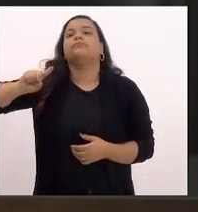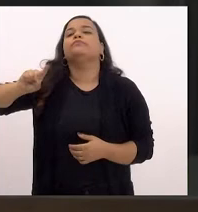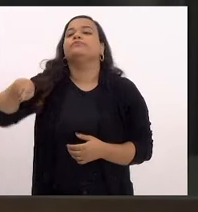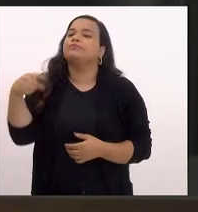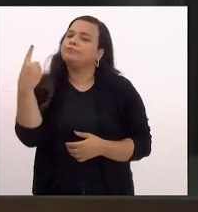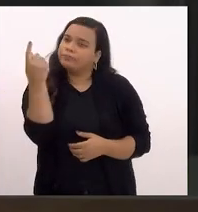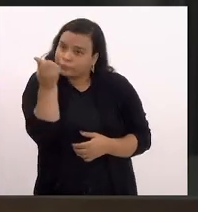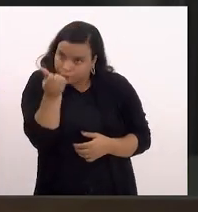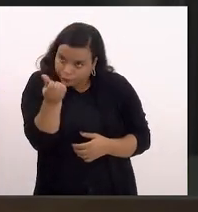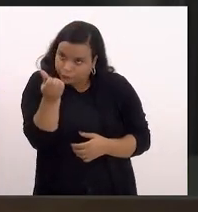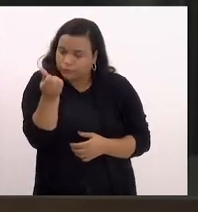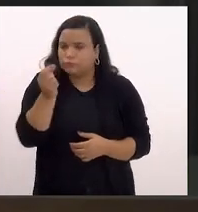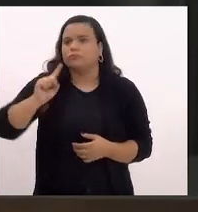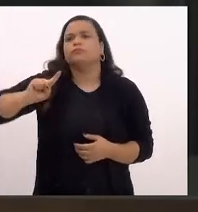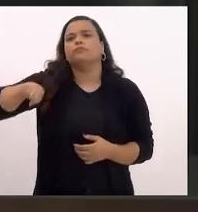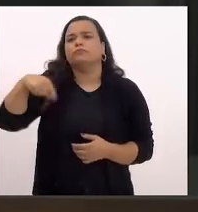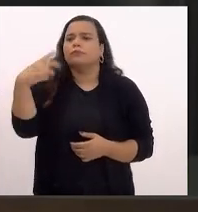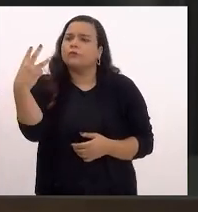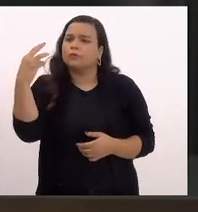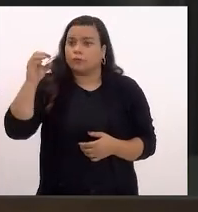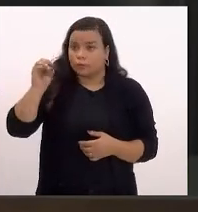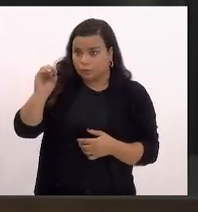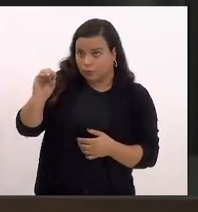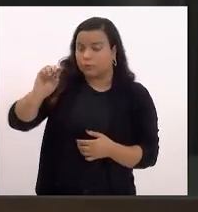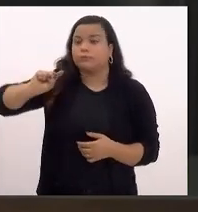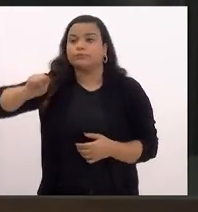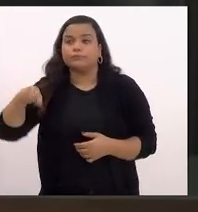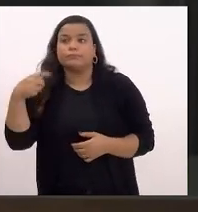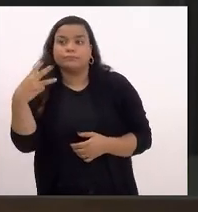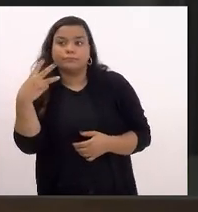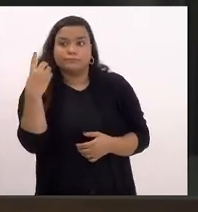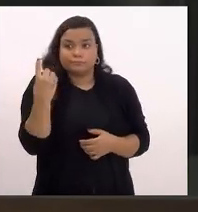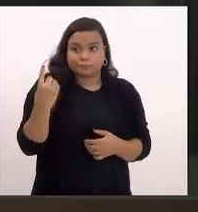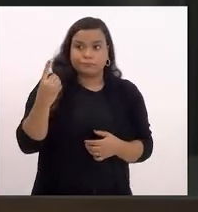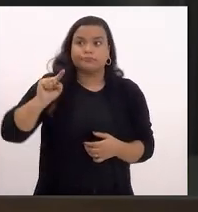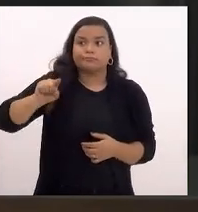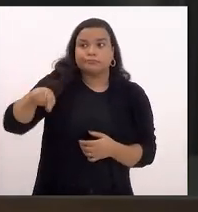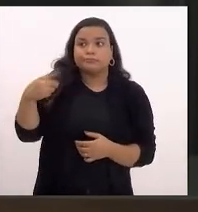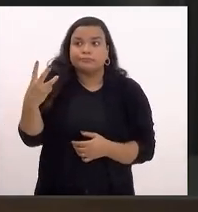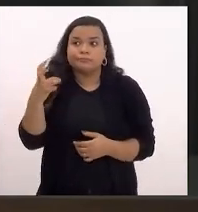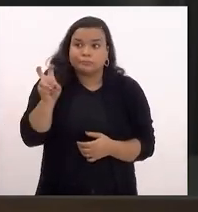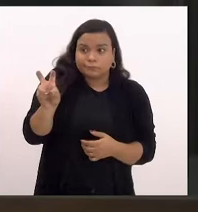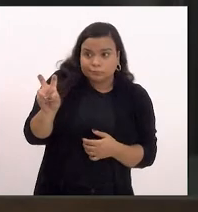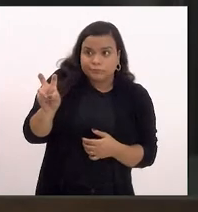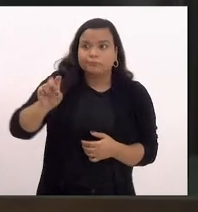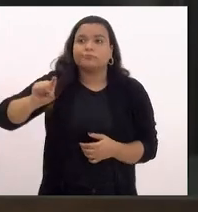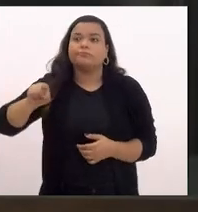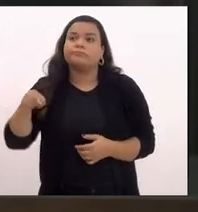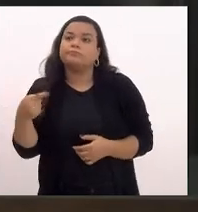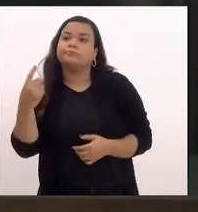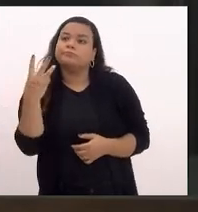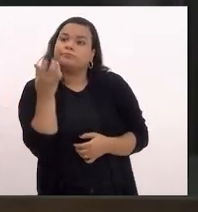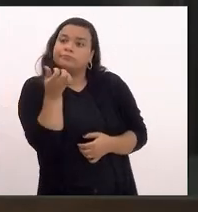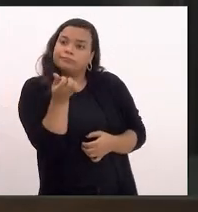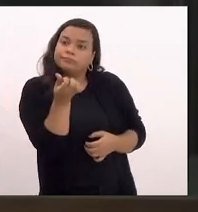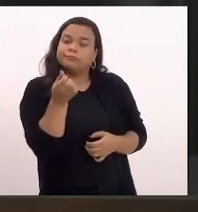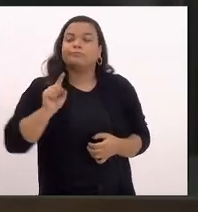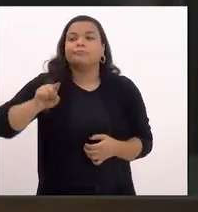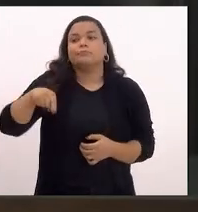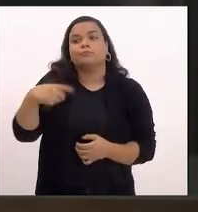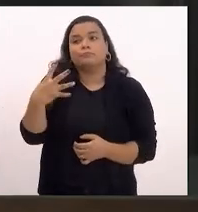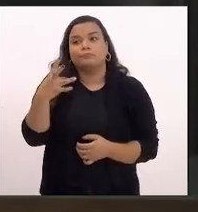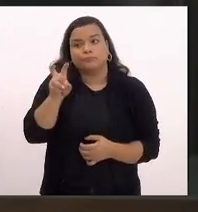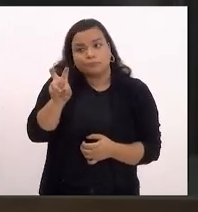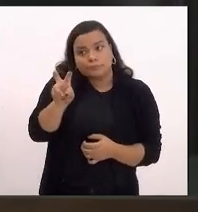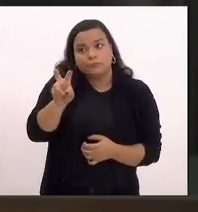16, 30, 31, 35, 36, 45